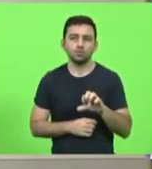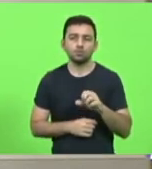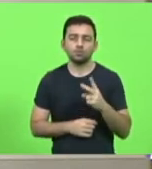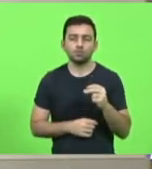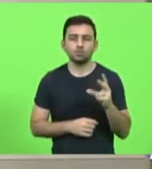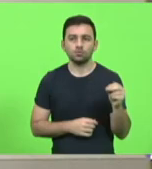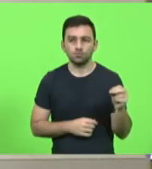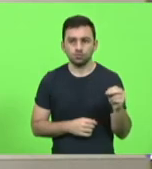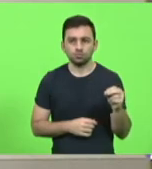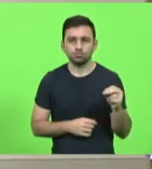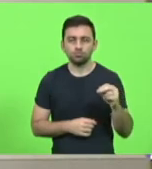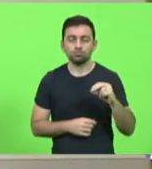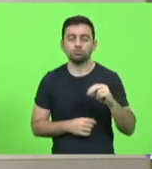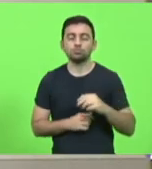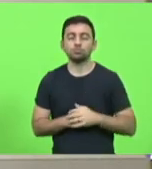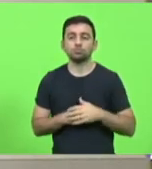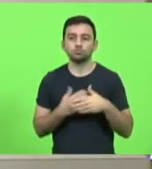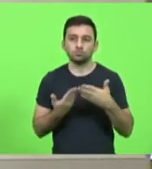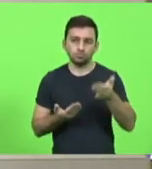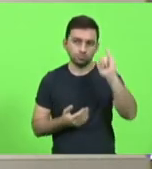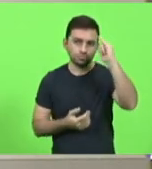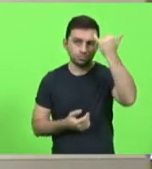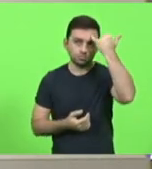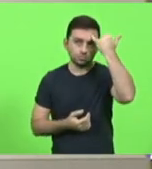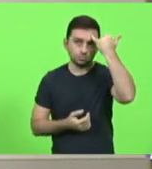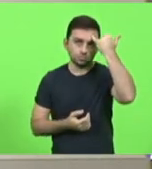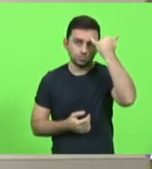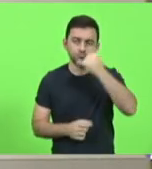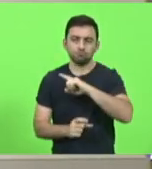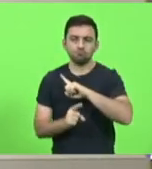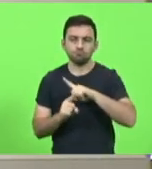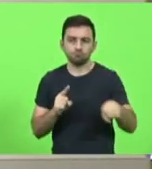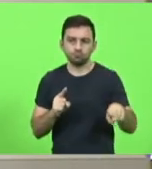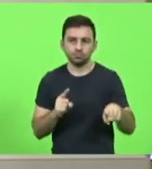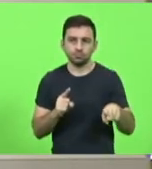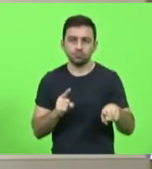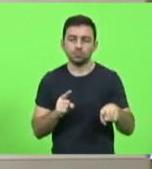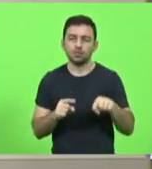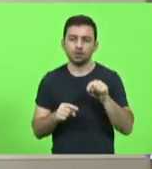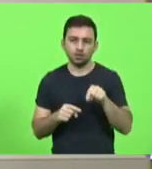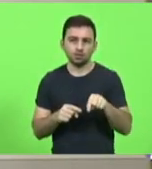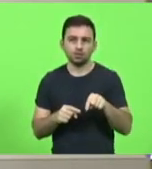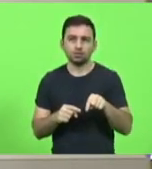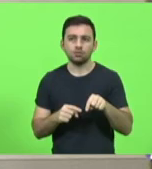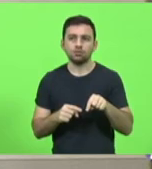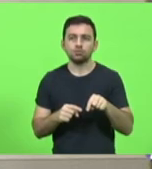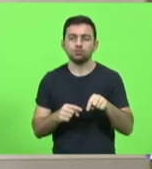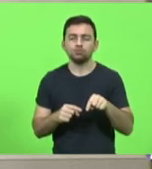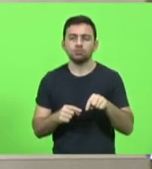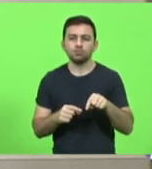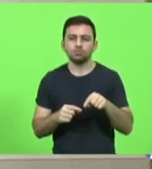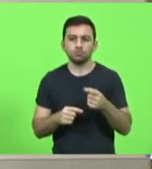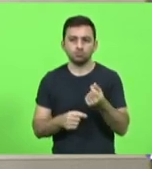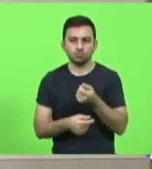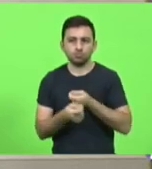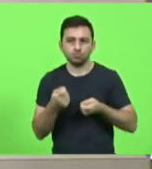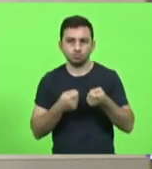Deputado Jair Mioto. Proíbe a instituição financeira e sociedades de